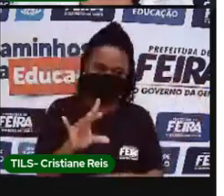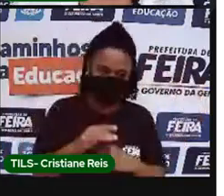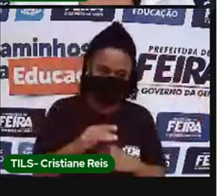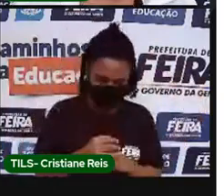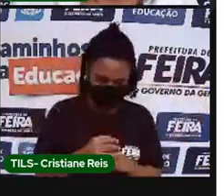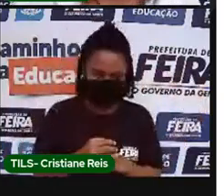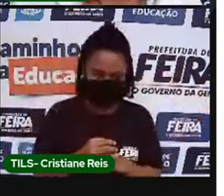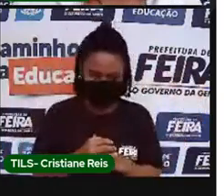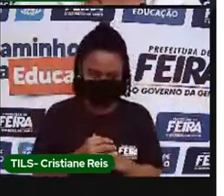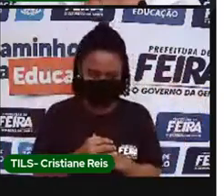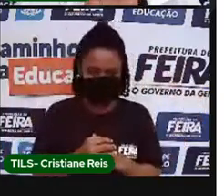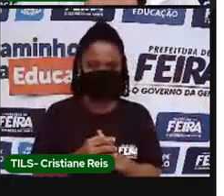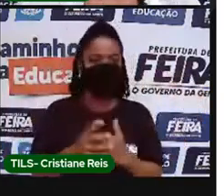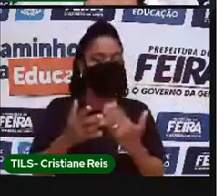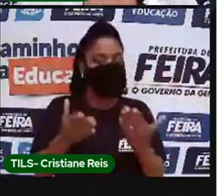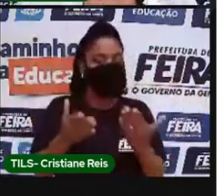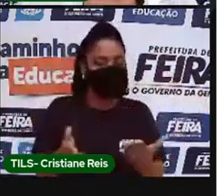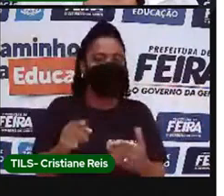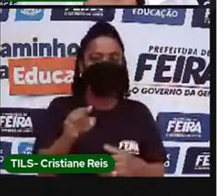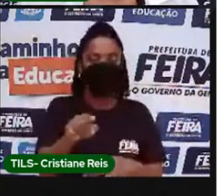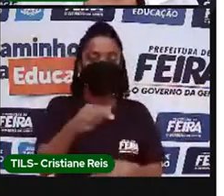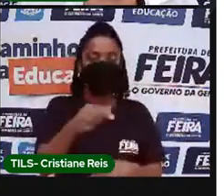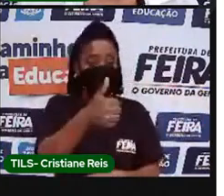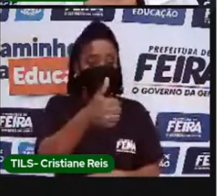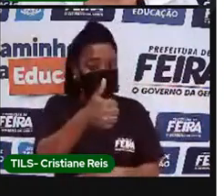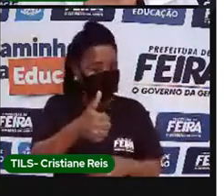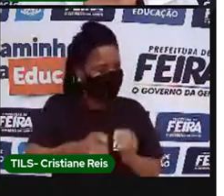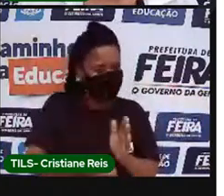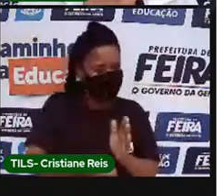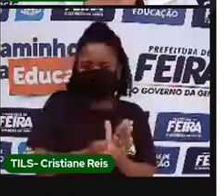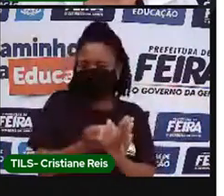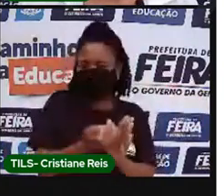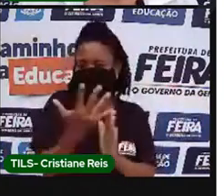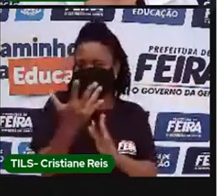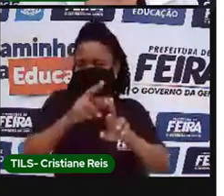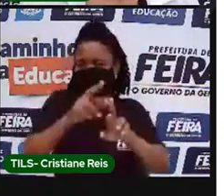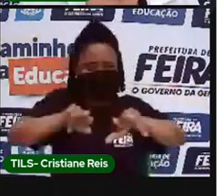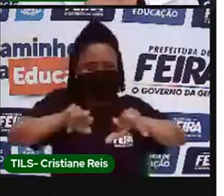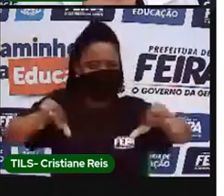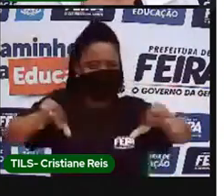mais de 100 mil possibilidades. Vamos juntos?